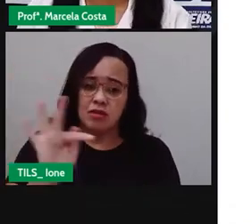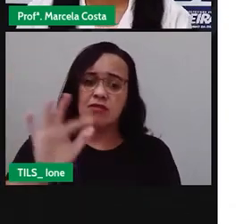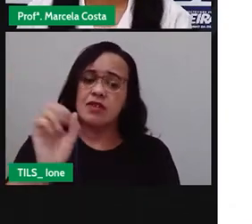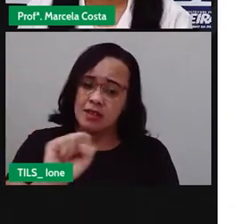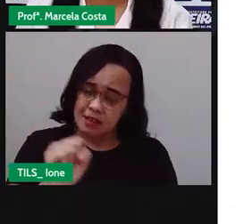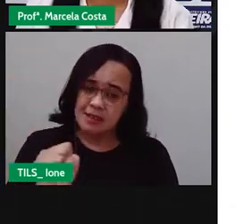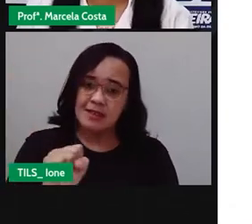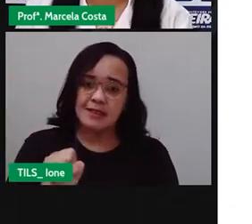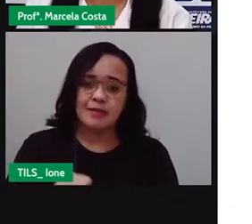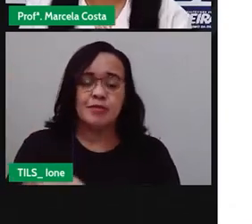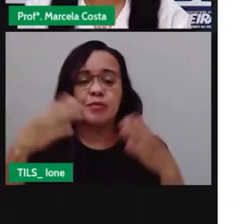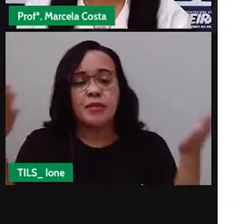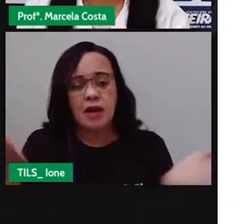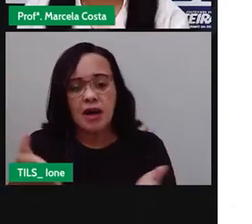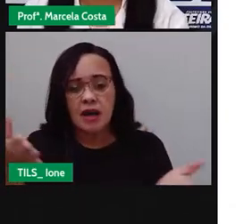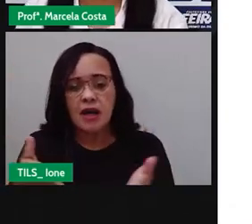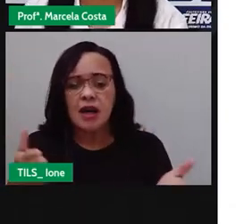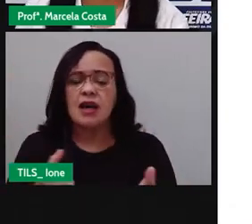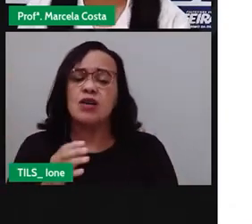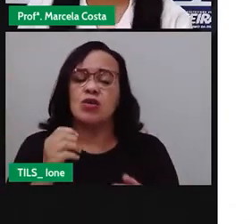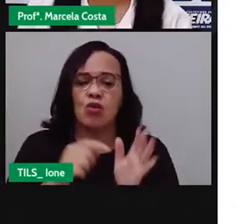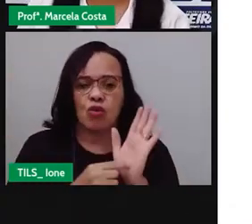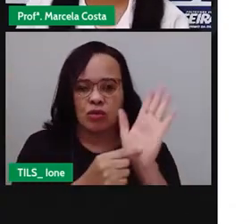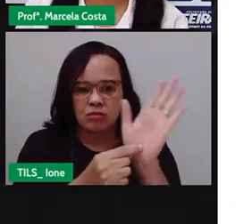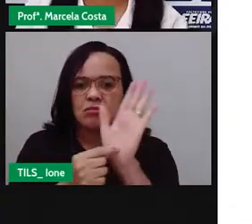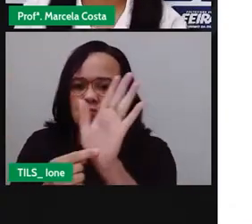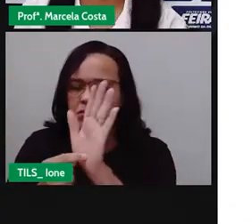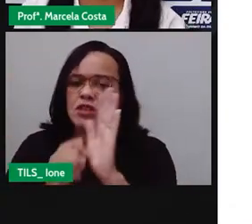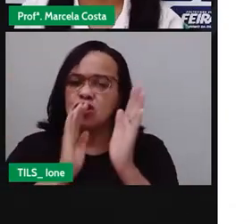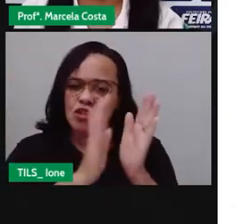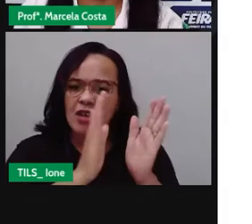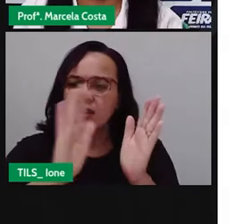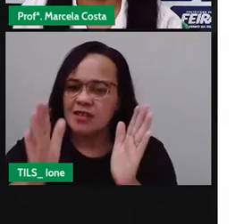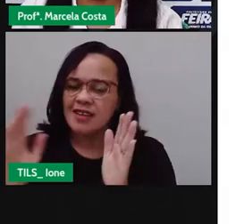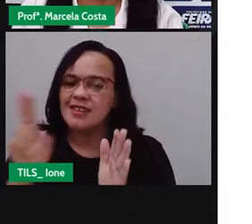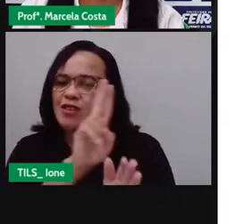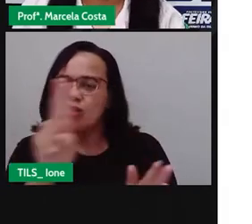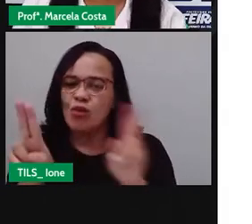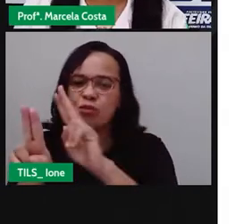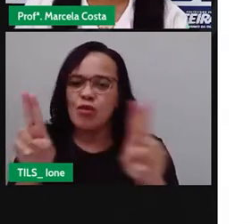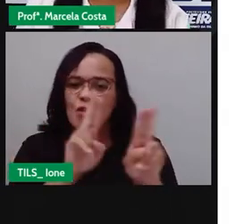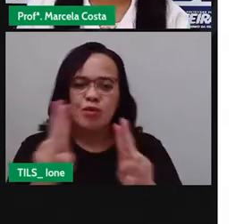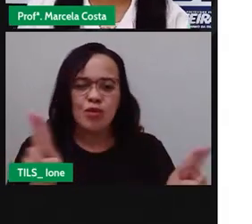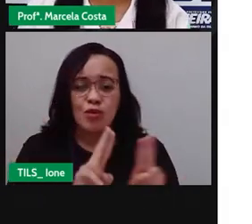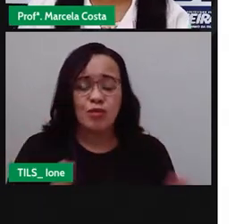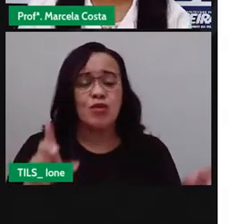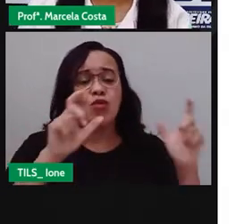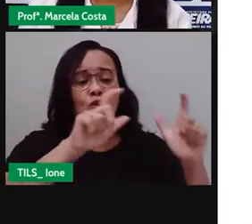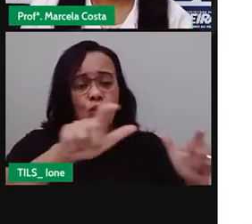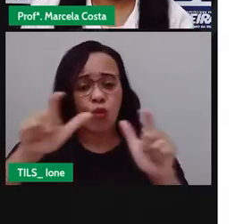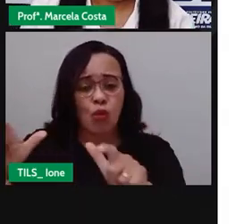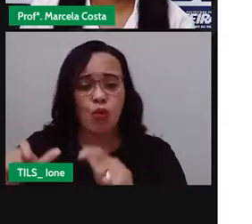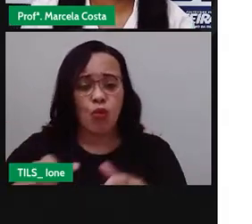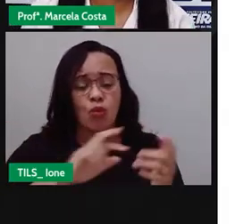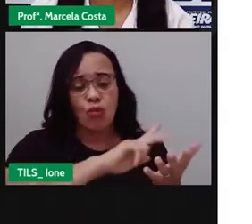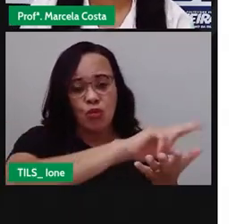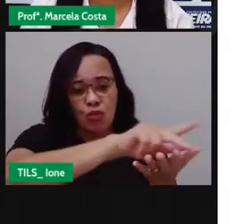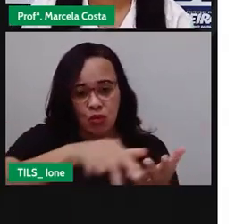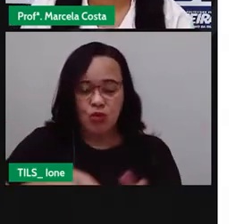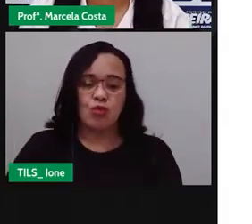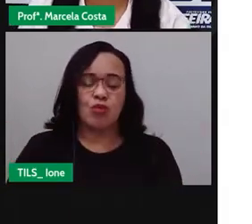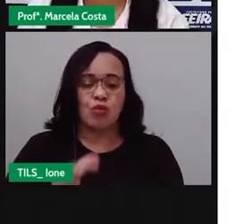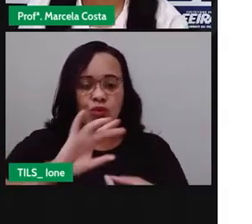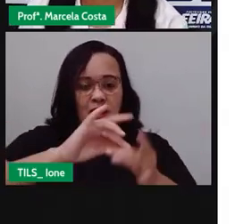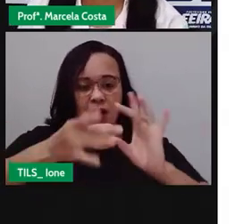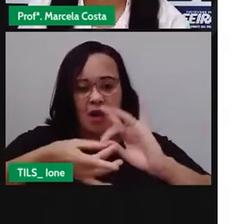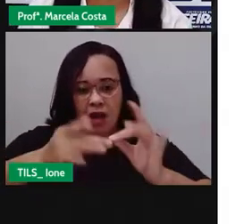Agora, criançada, que a gente já viu o nome de algumas dessas, dessas, artes que estão